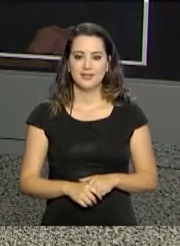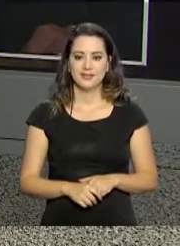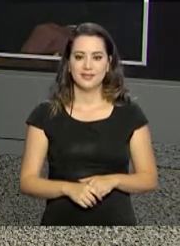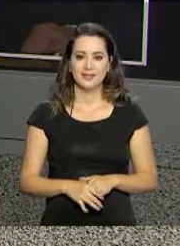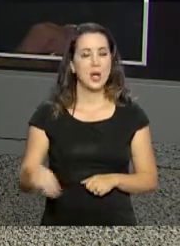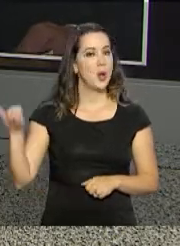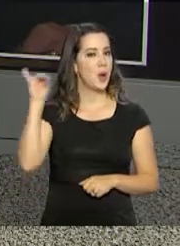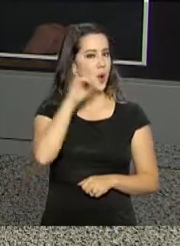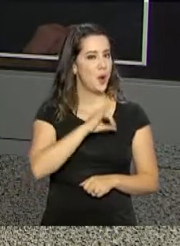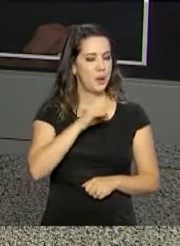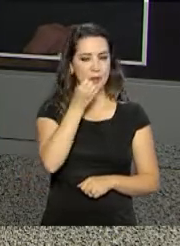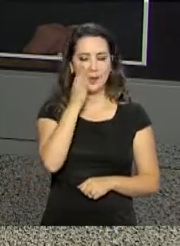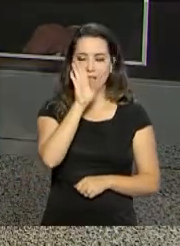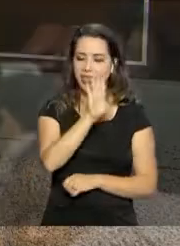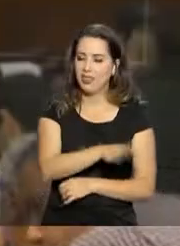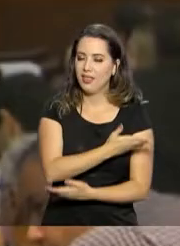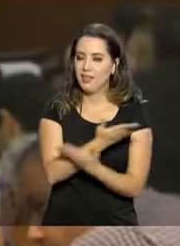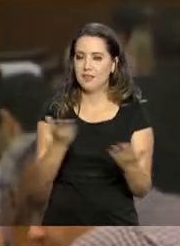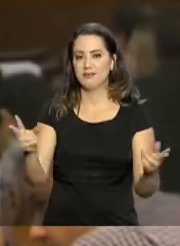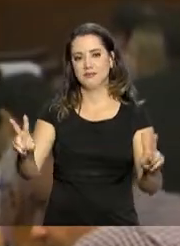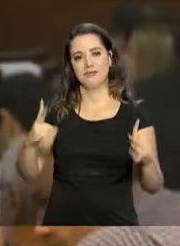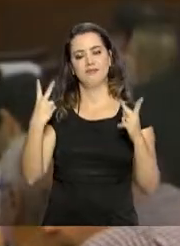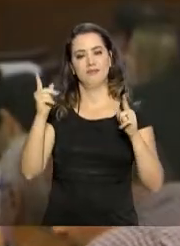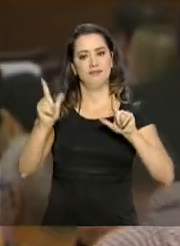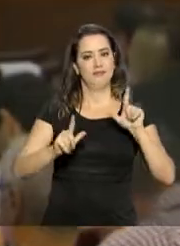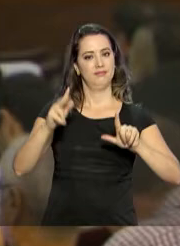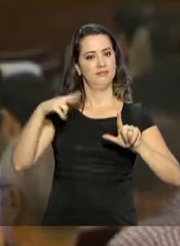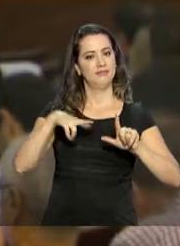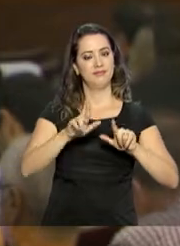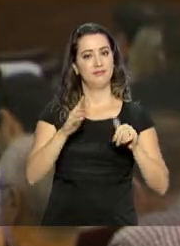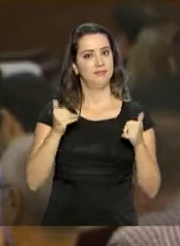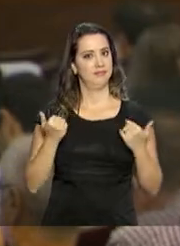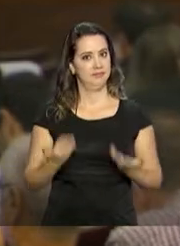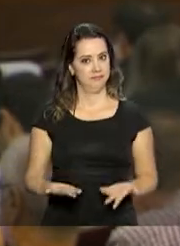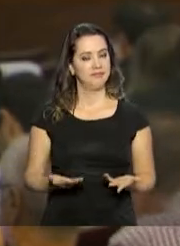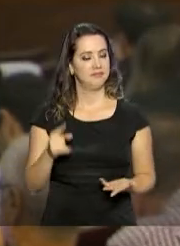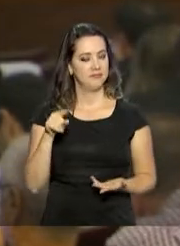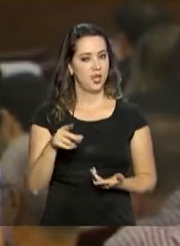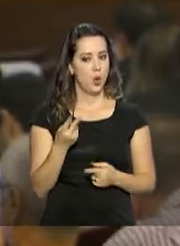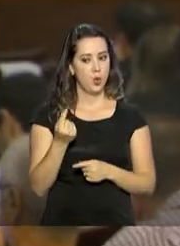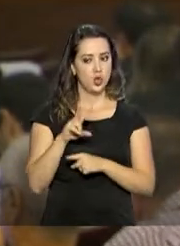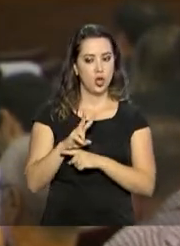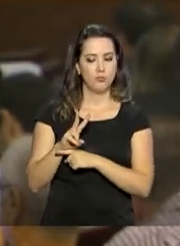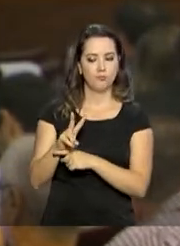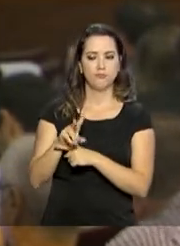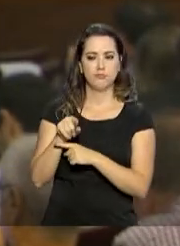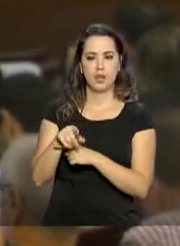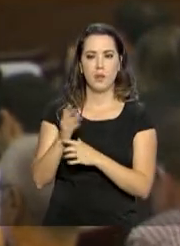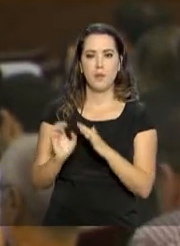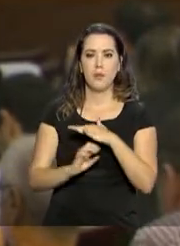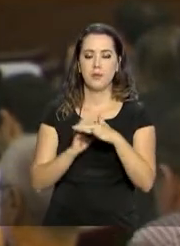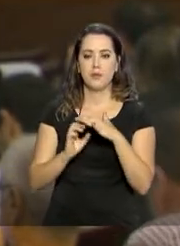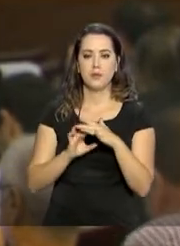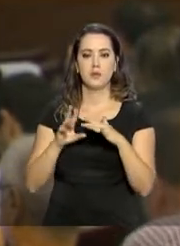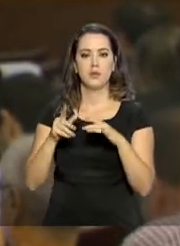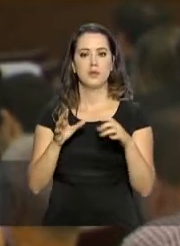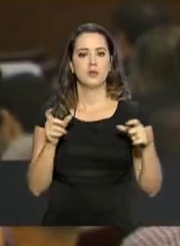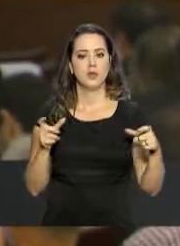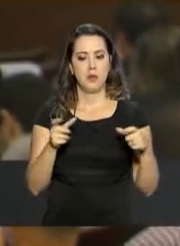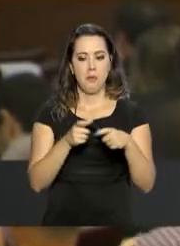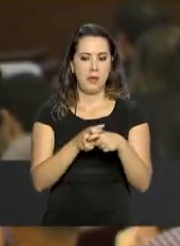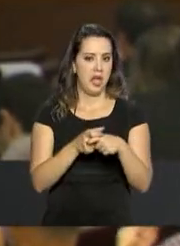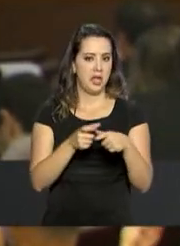Olá, Roberto, boa tarde. Boa tarde a todos que nos acompanham aqui pela TVNBR. Pois é, os financiamentos serão voltados para empresas de todos os